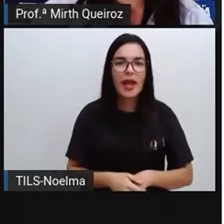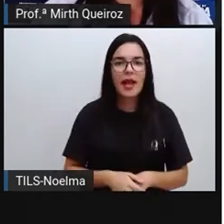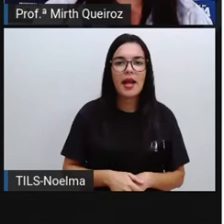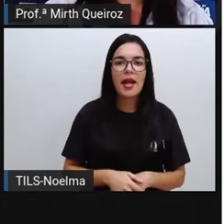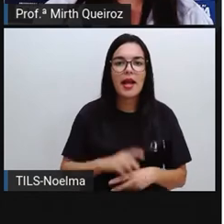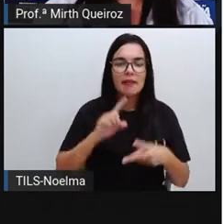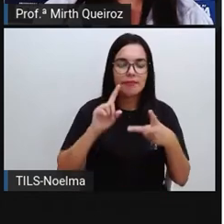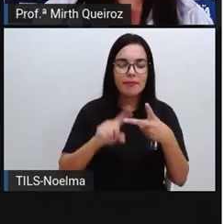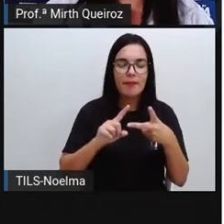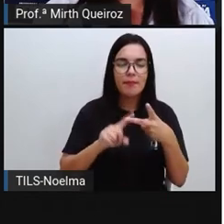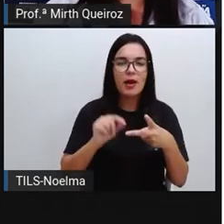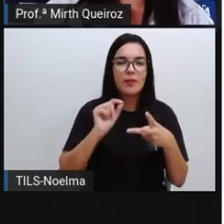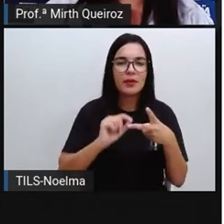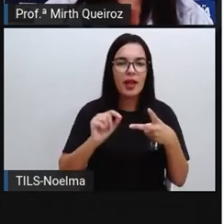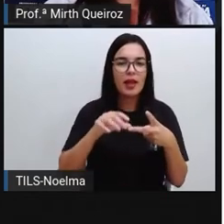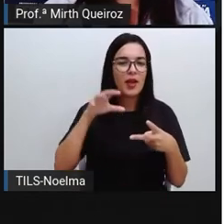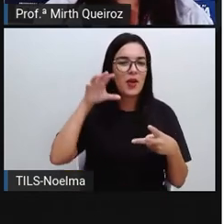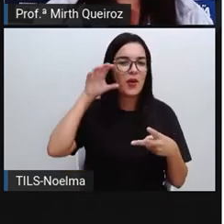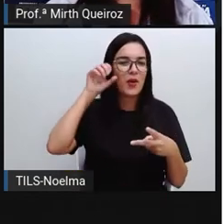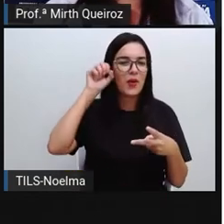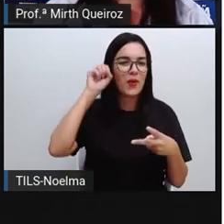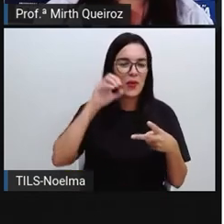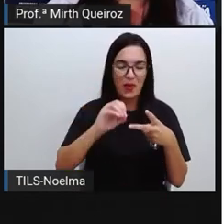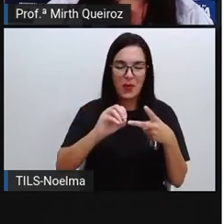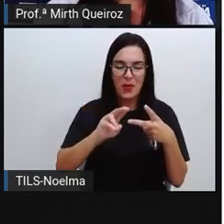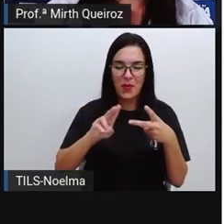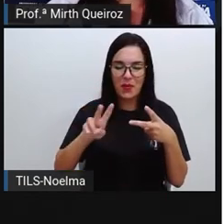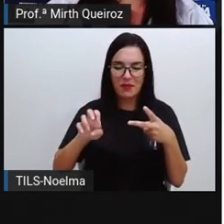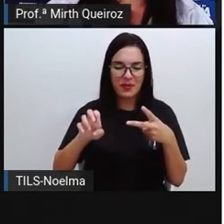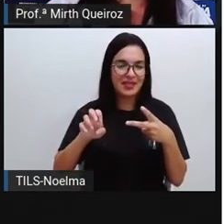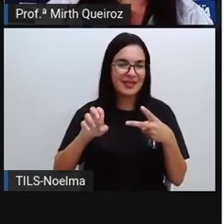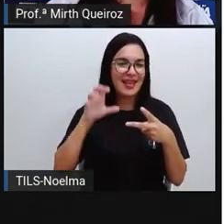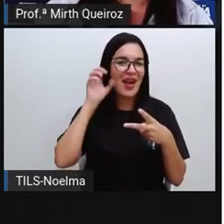verbo ouvir. Minha avó já não ouve bem.